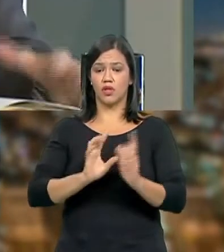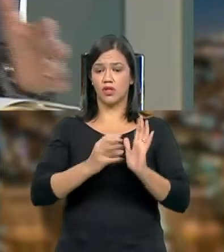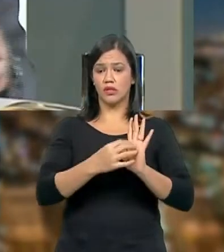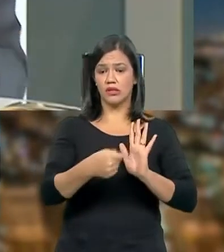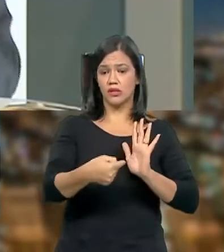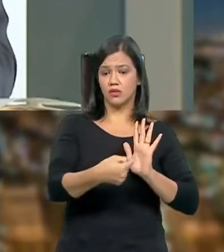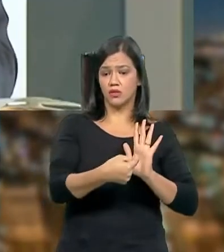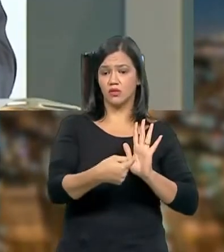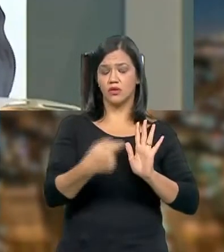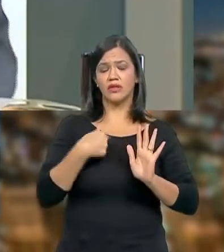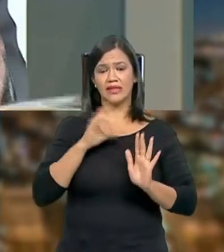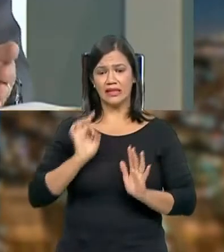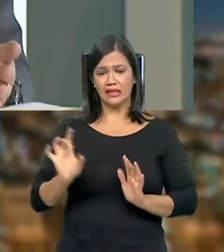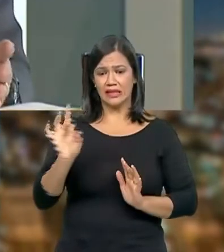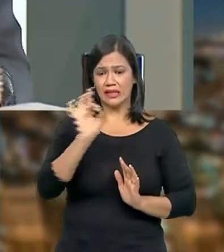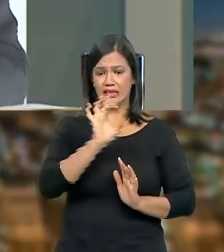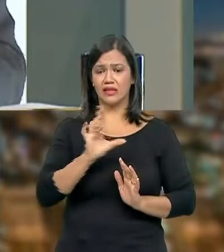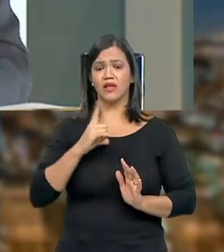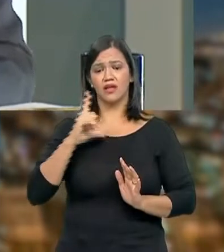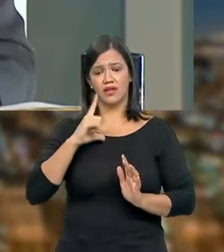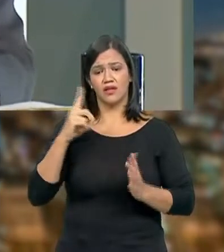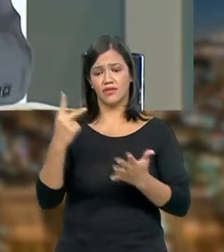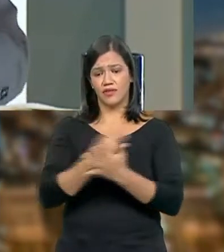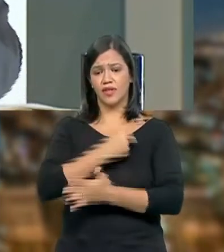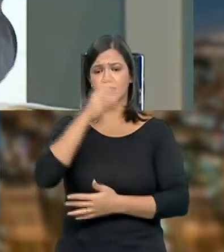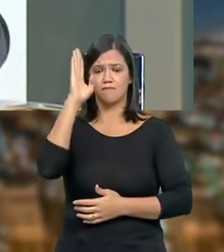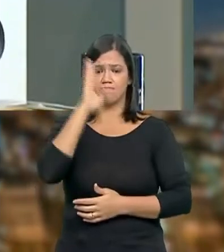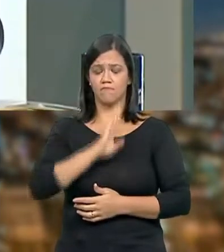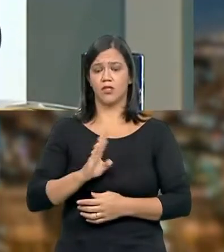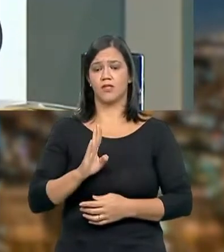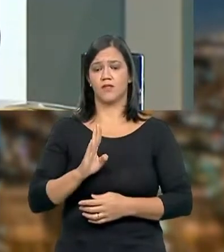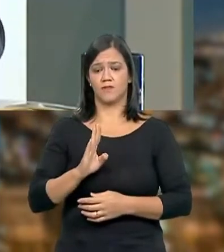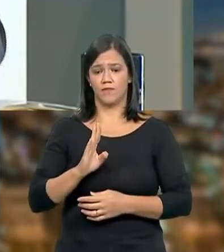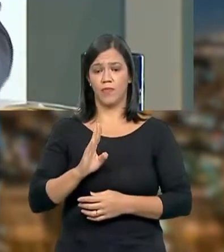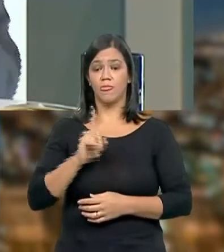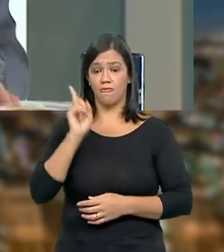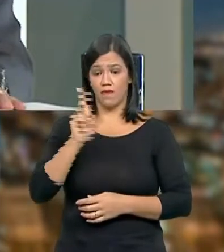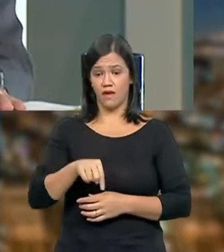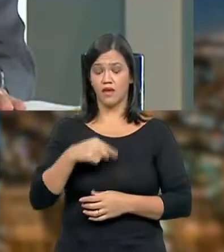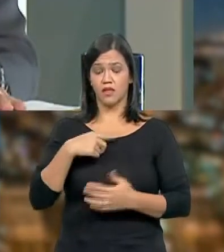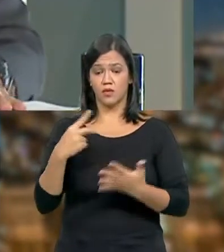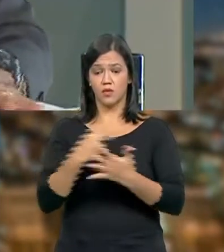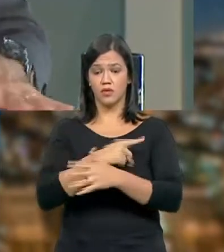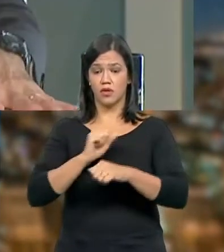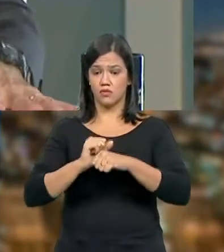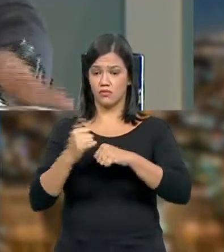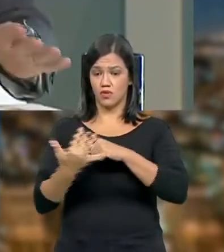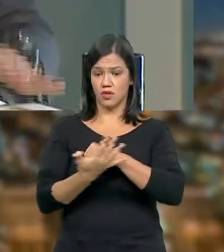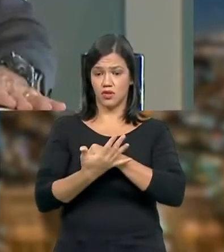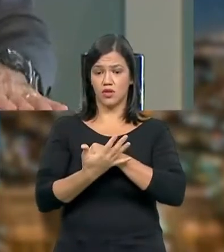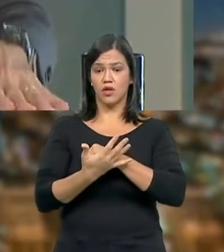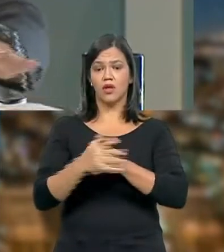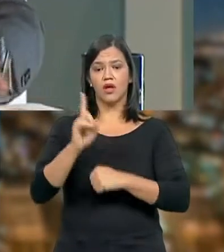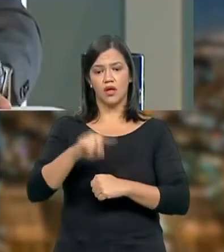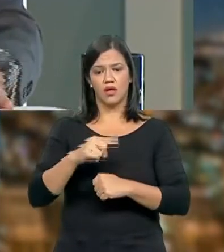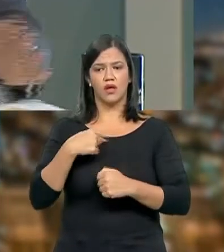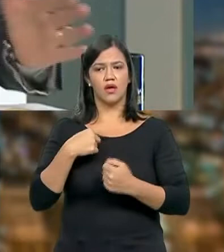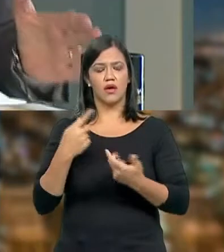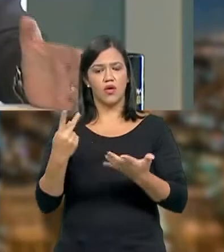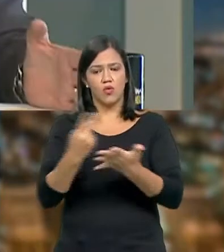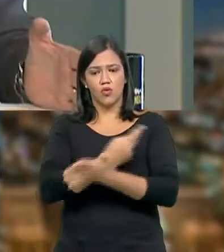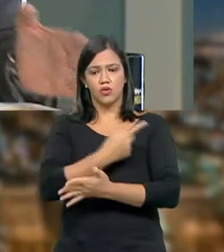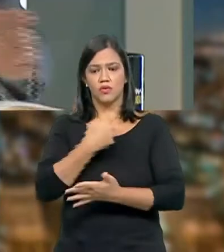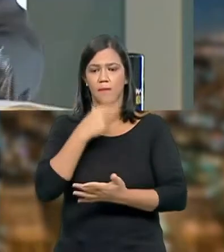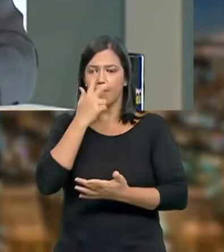Então, para cada caso no Brasil é um caso. E esta situação da pandemia é uma típica situação